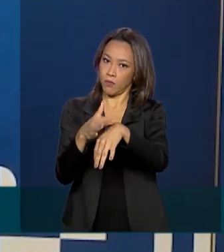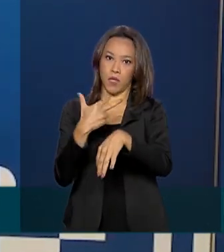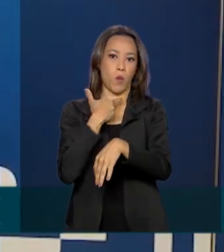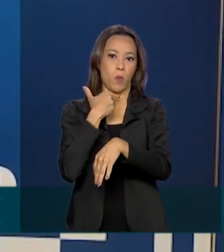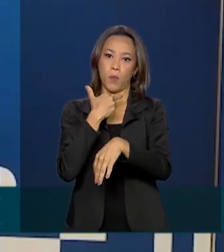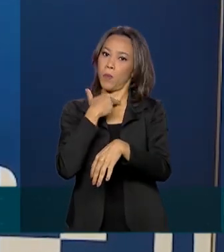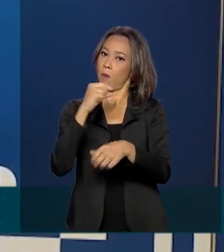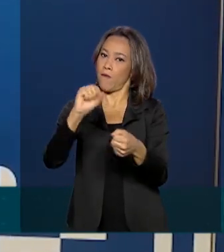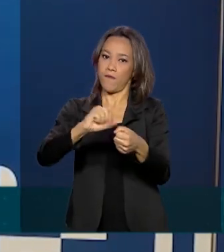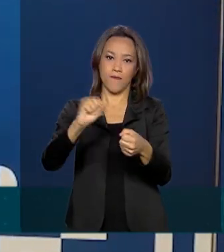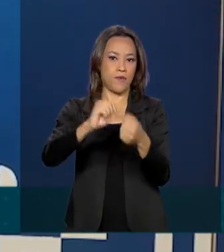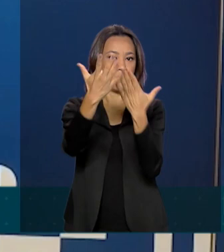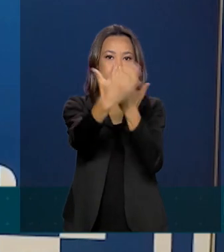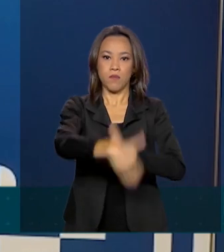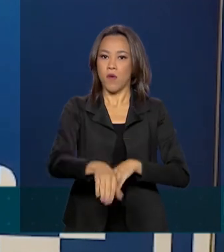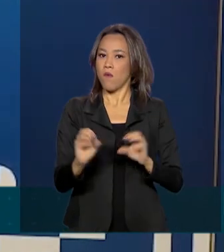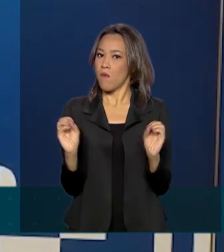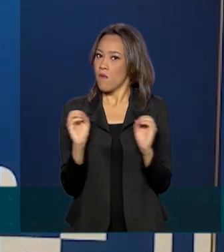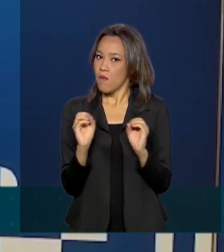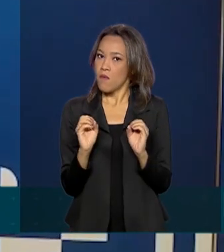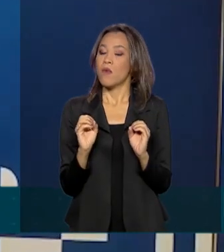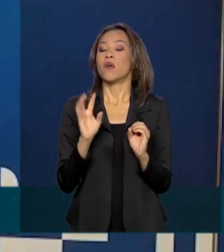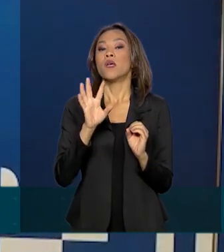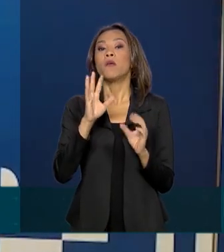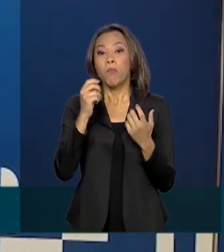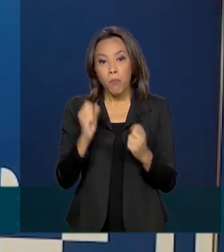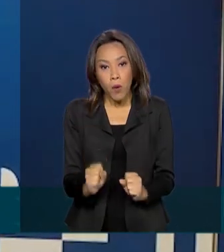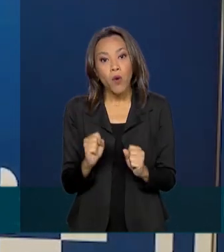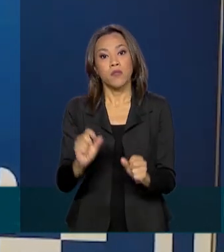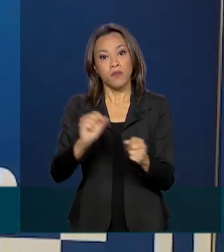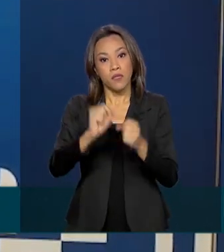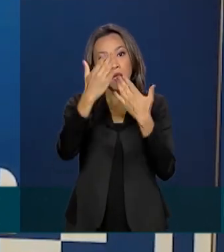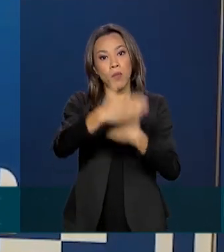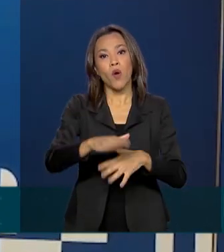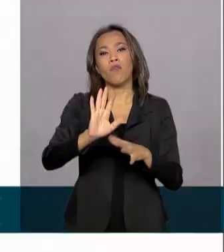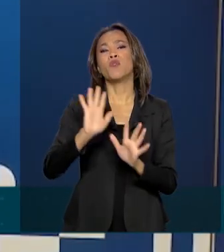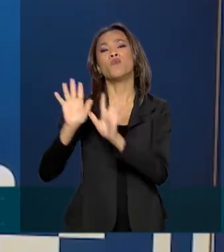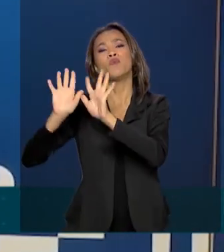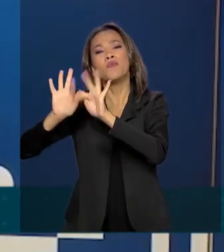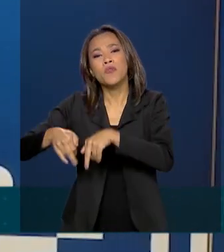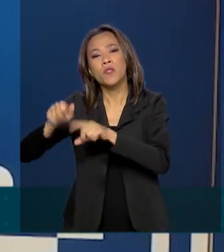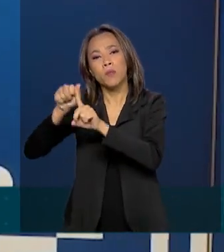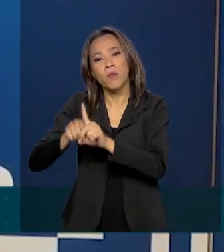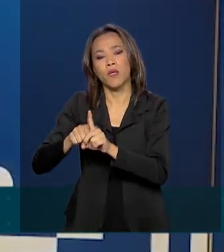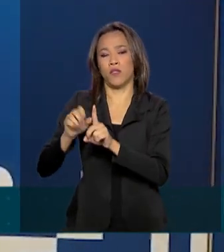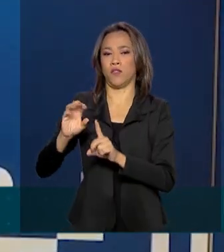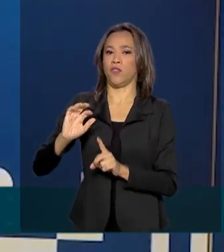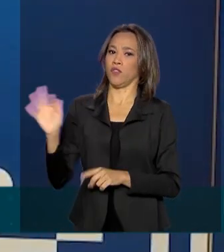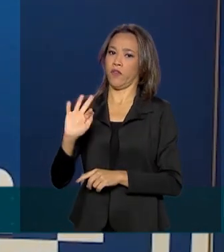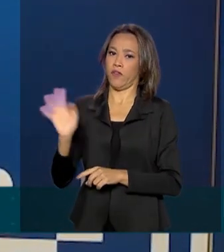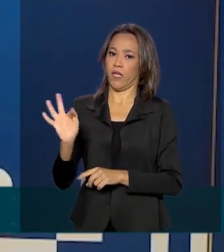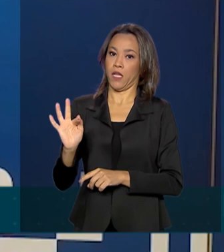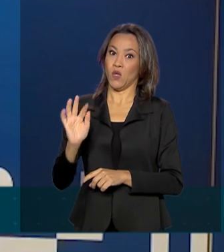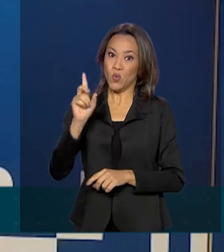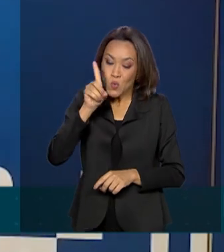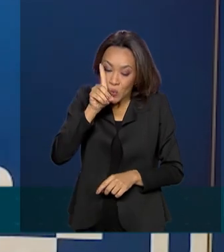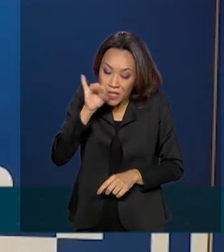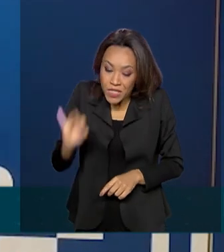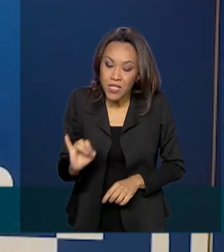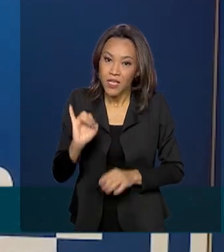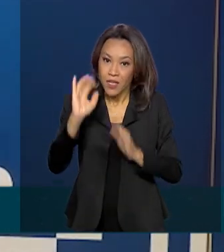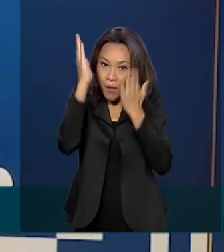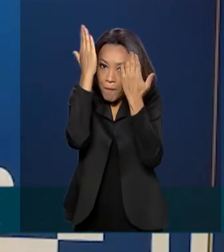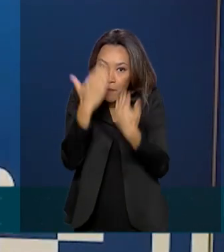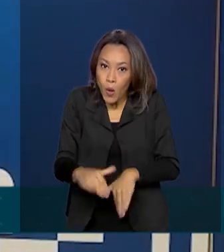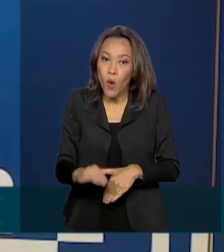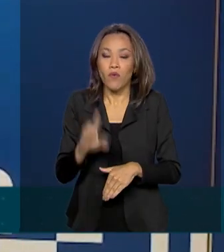a prova e possa fazer o exame na reaplicação no final de fevereiro. Se confirmar a doença no dia da prova, no dia